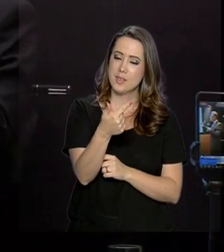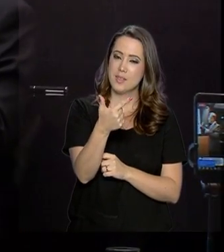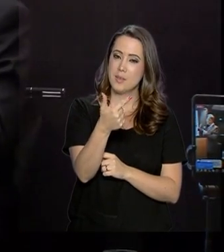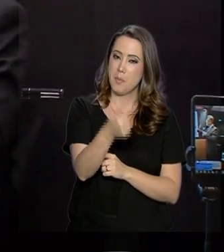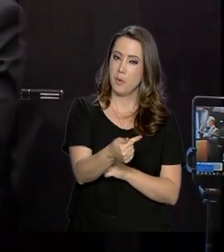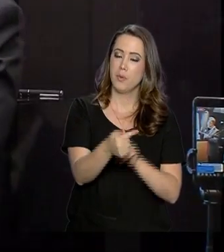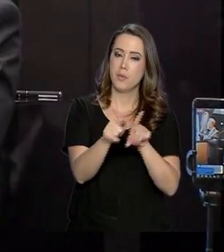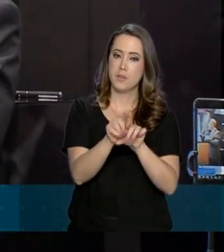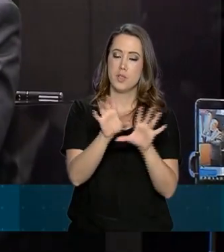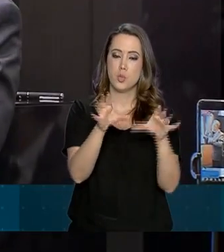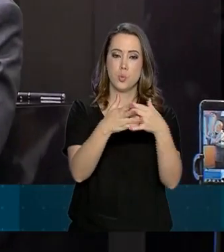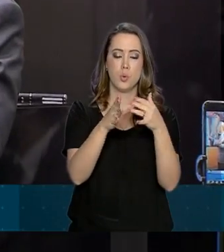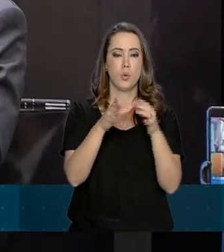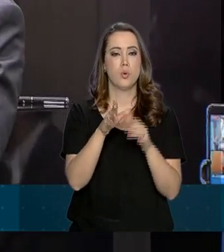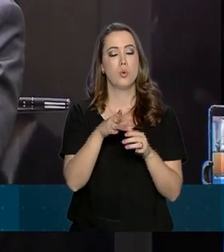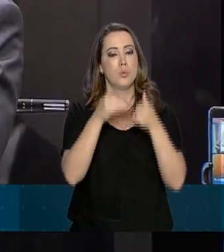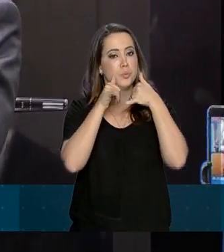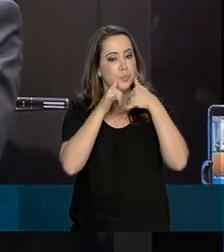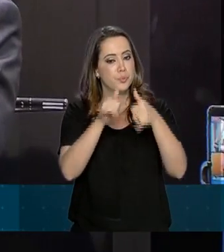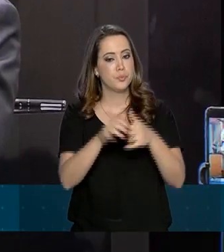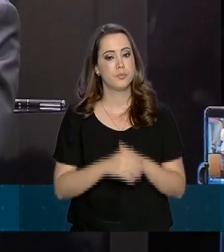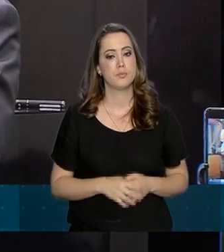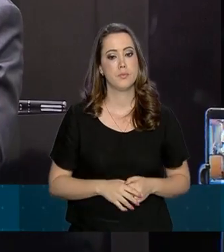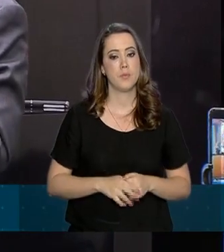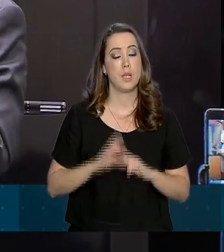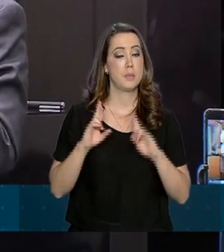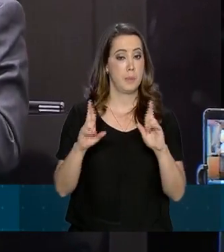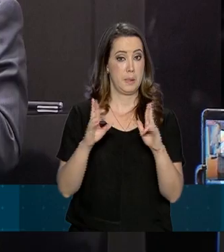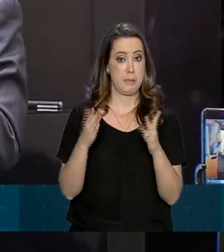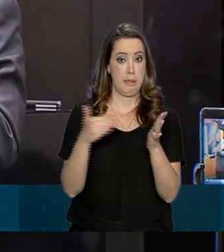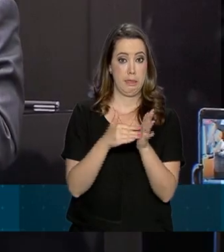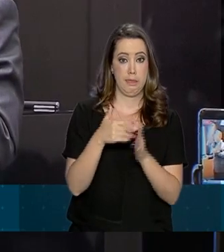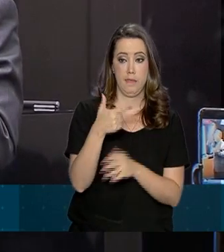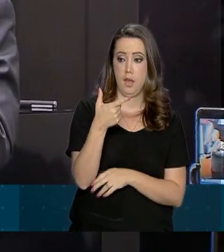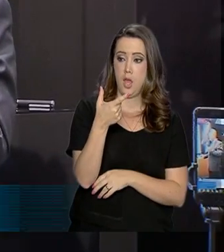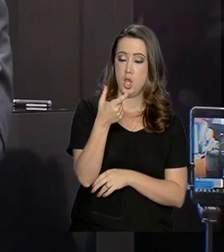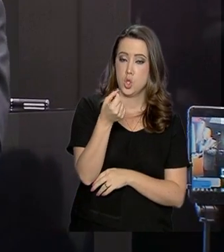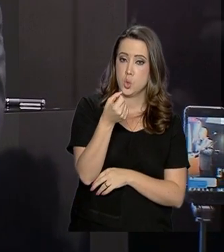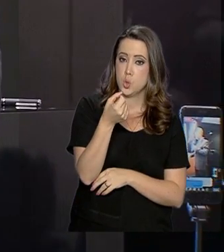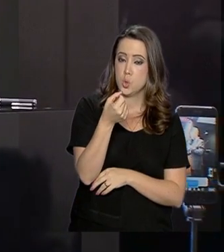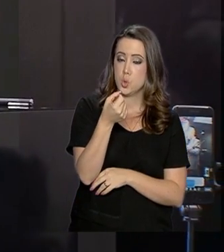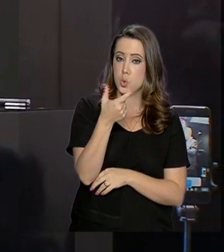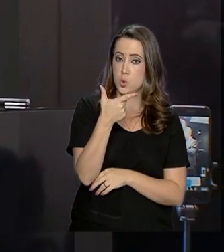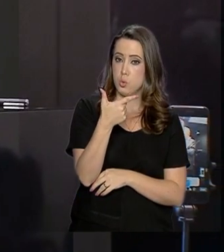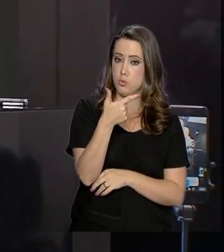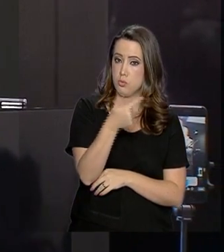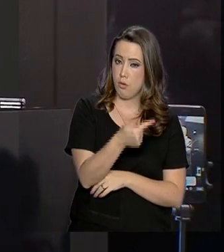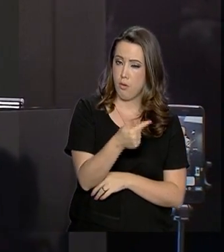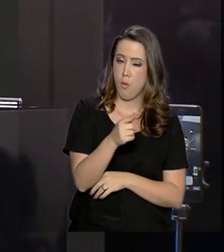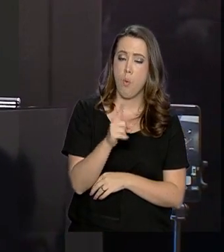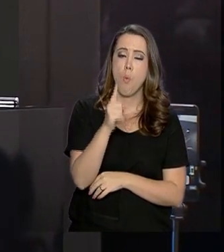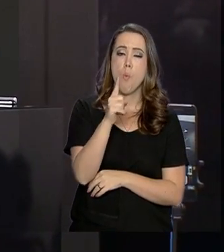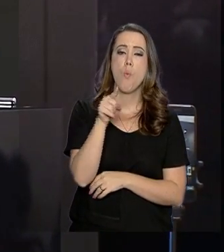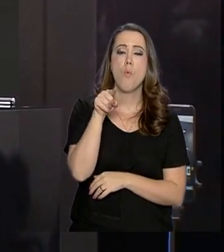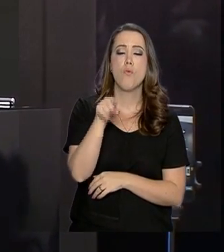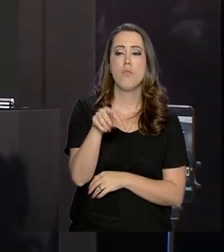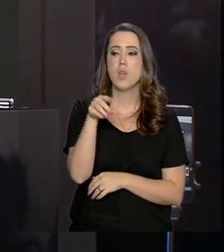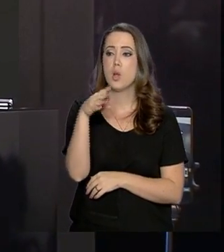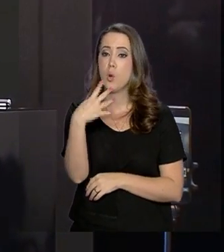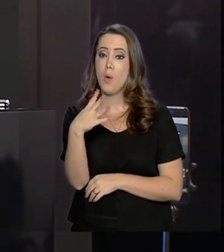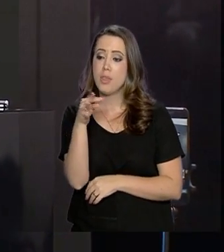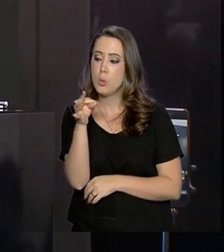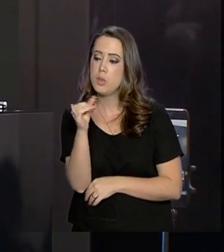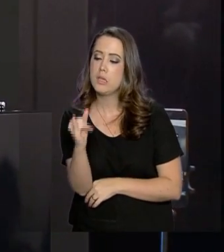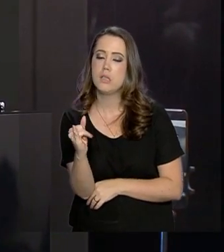Nós temos previstos até 2027 1,4 trilhão de investimentos no setor de petróleo, gás e